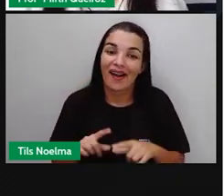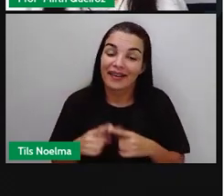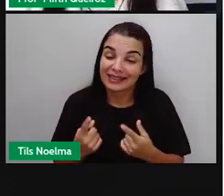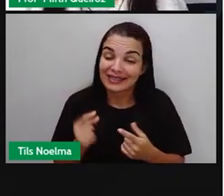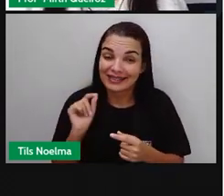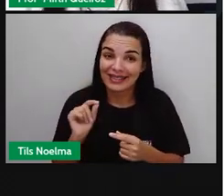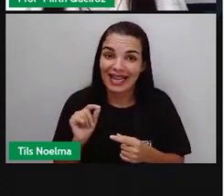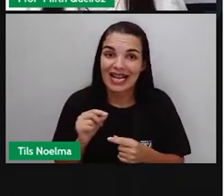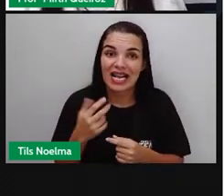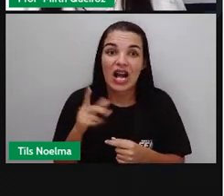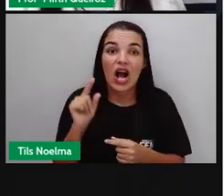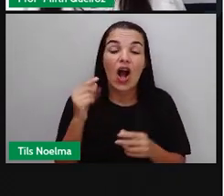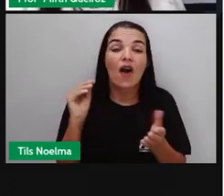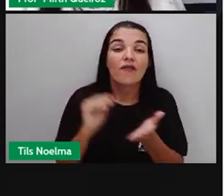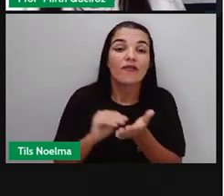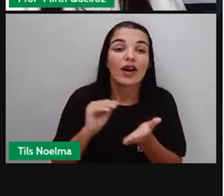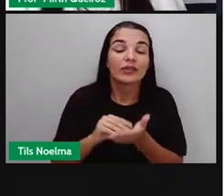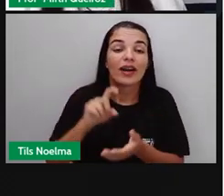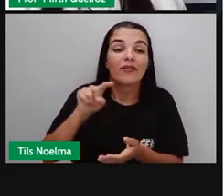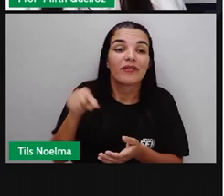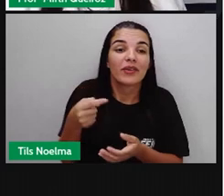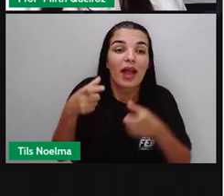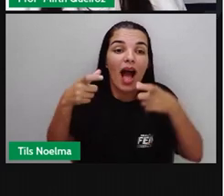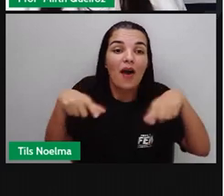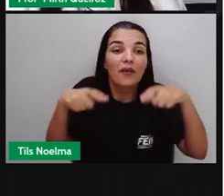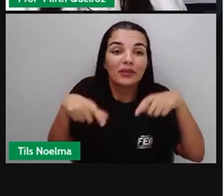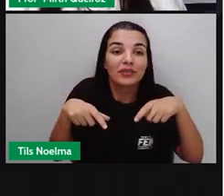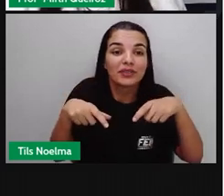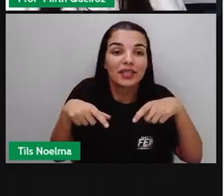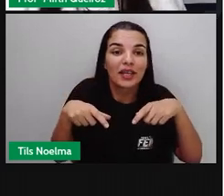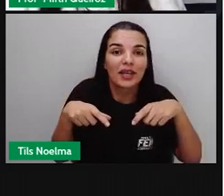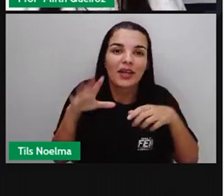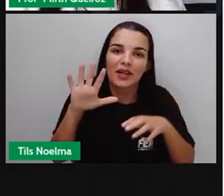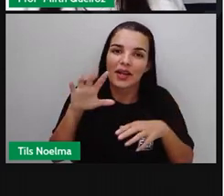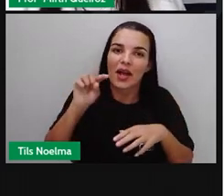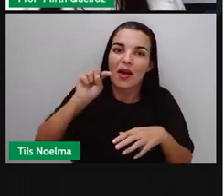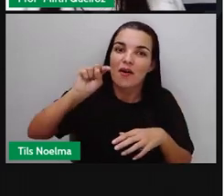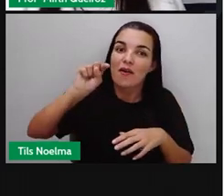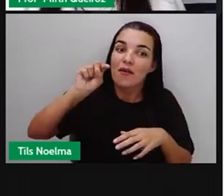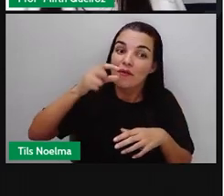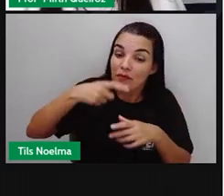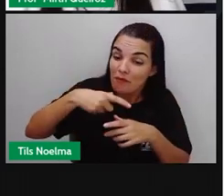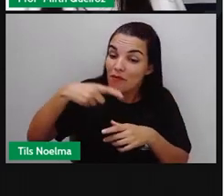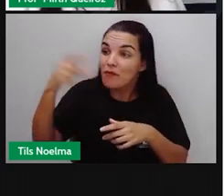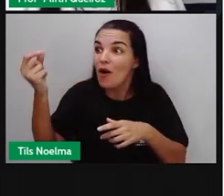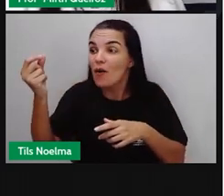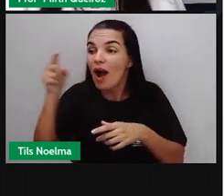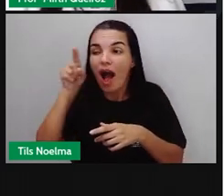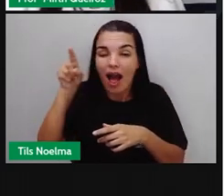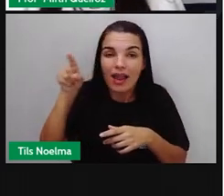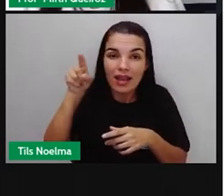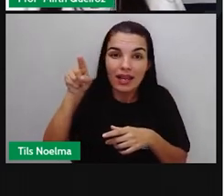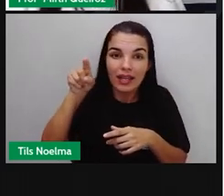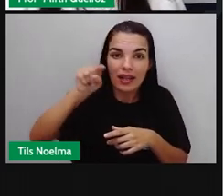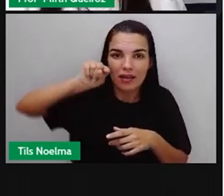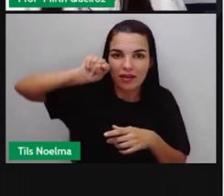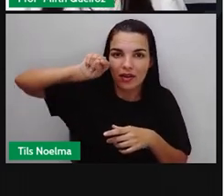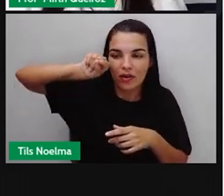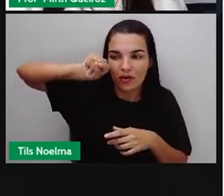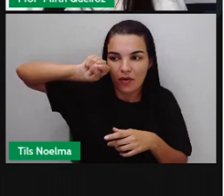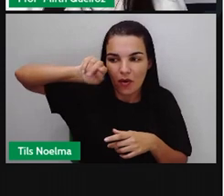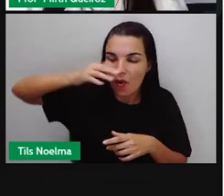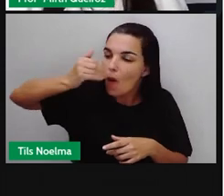Seria como aqui? Onde é que estaria a vírgula aqui nessa situação? Vou ali comer, vírgula, gente. Certo?